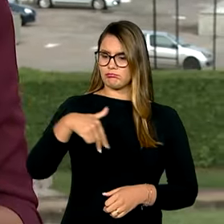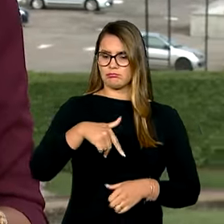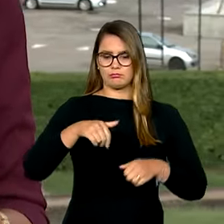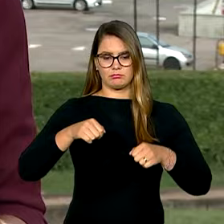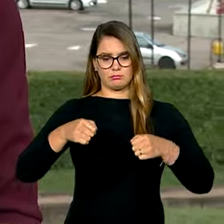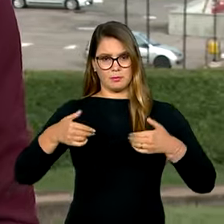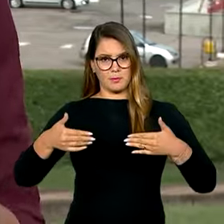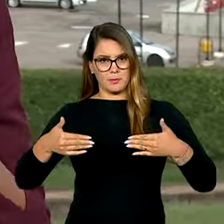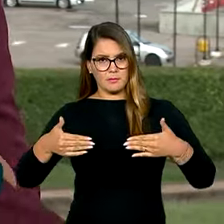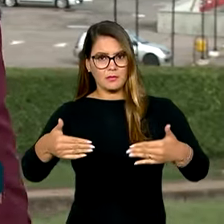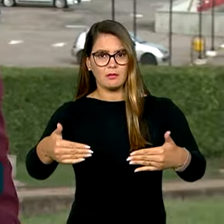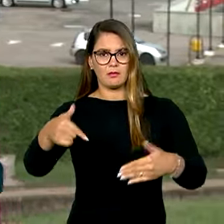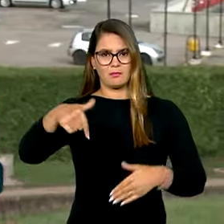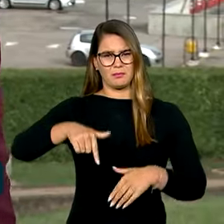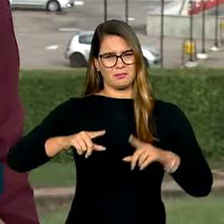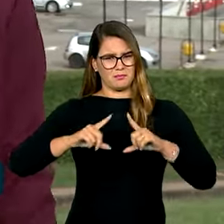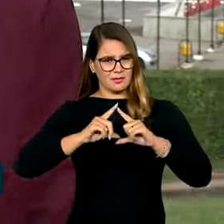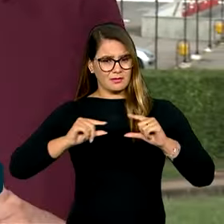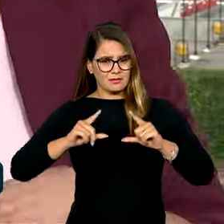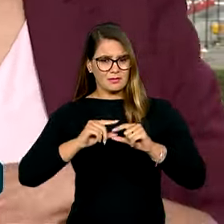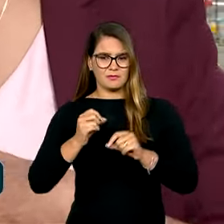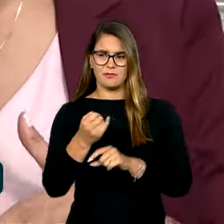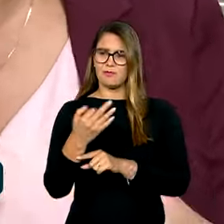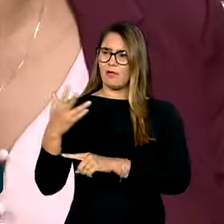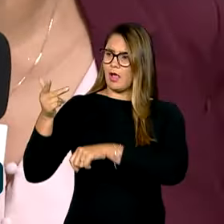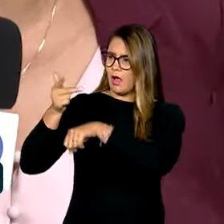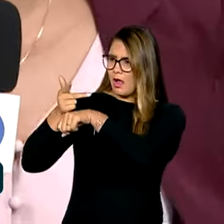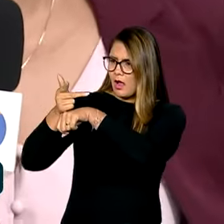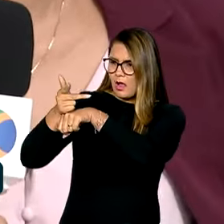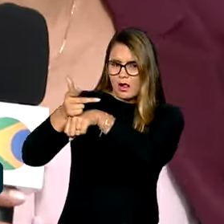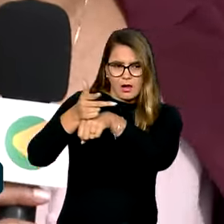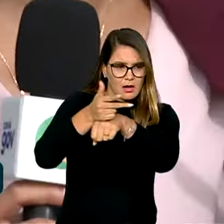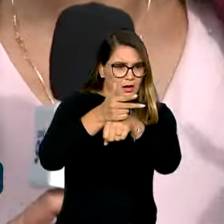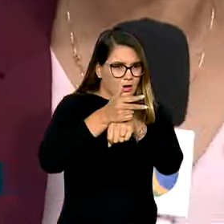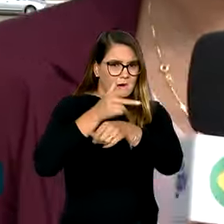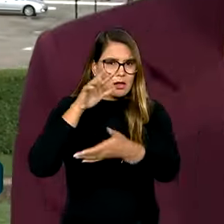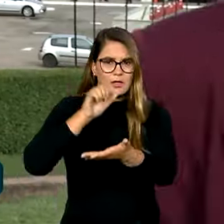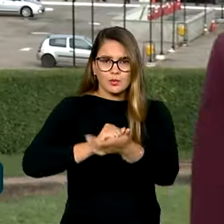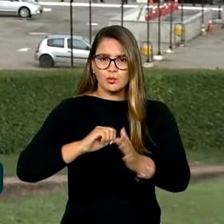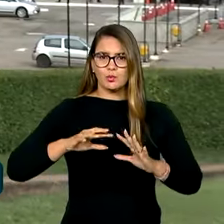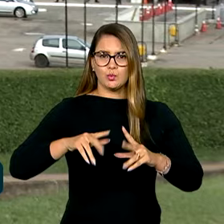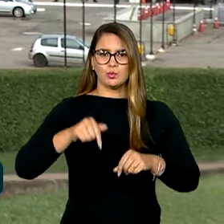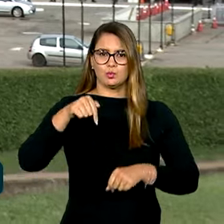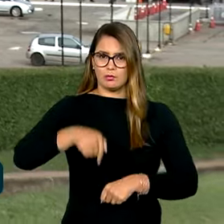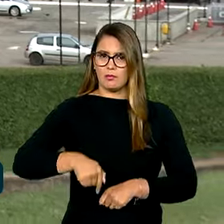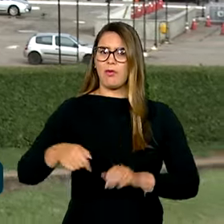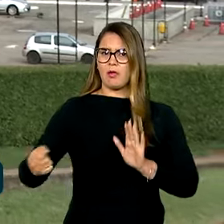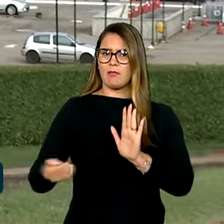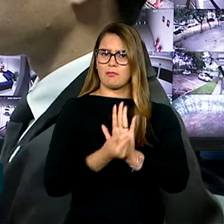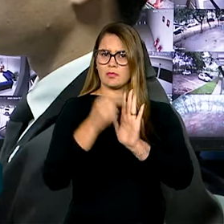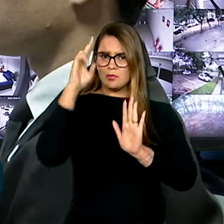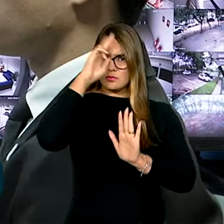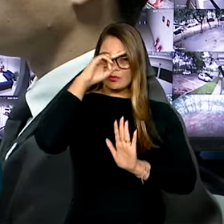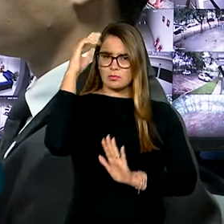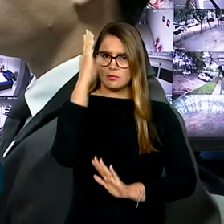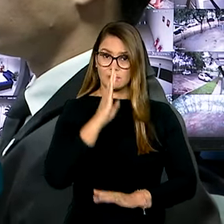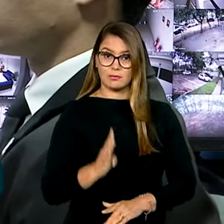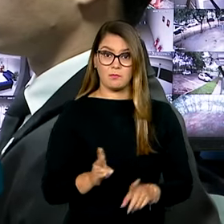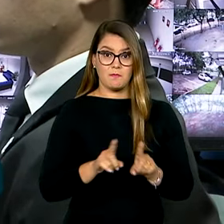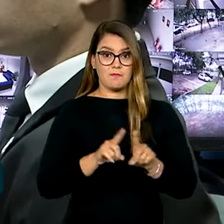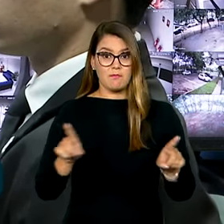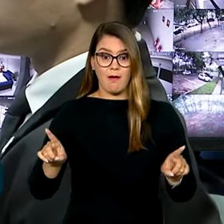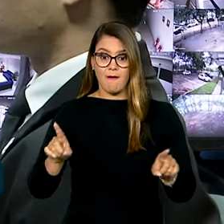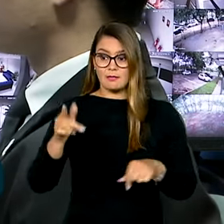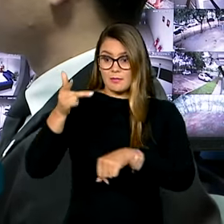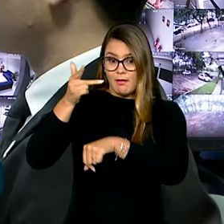ministérios em Brasília, centenas de câmeras filmam tudo o que acontece nessa área que é patrimônio histórico do país. Mas o que as